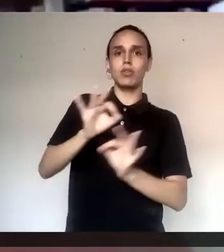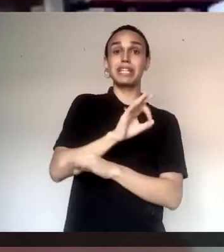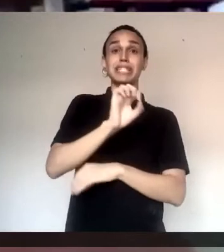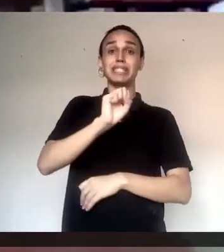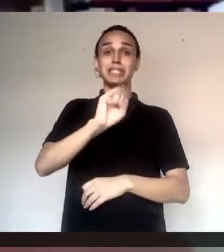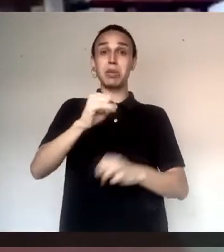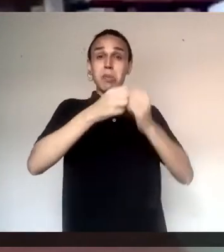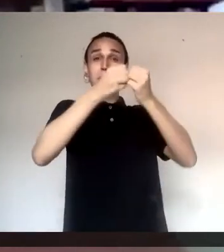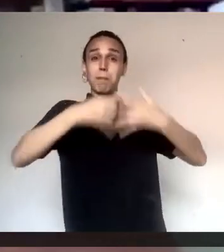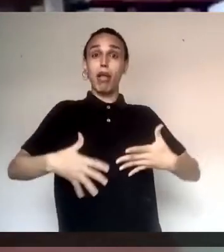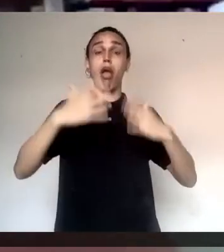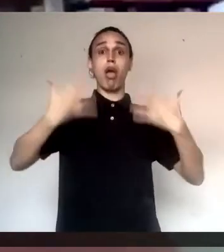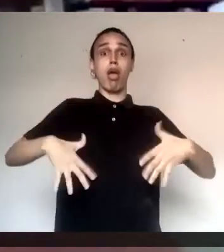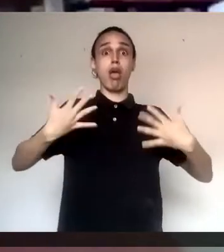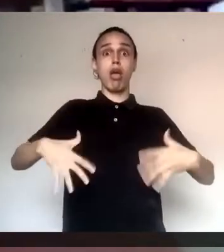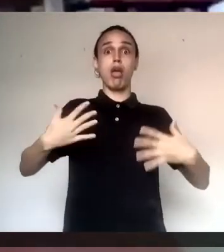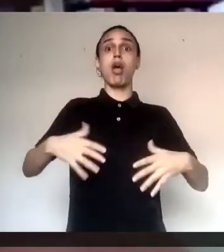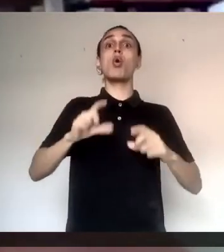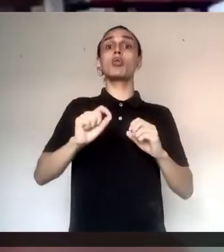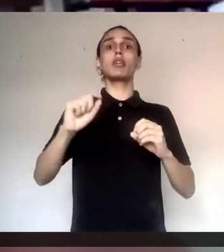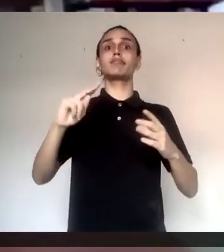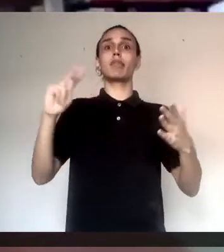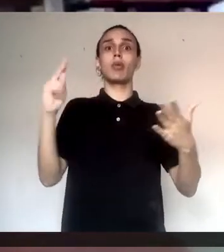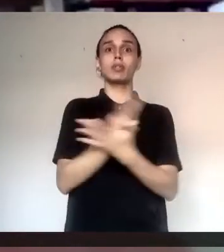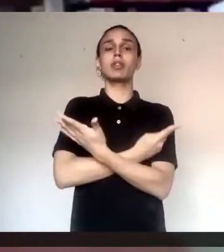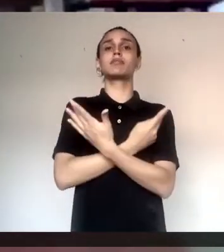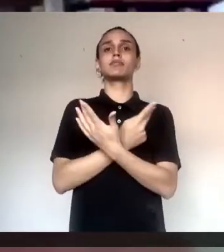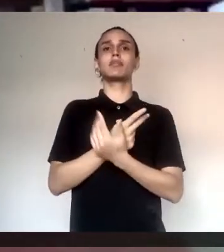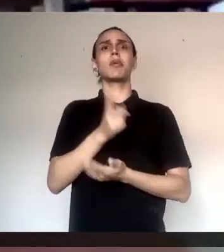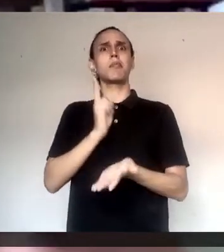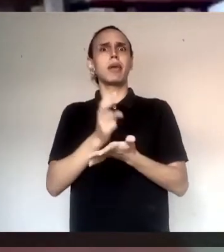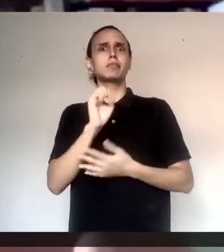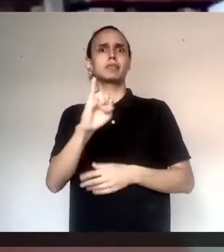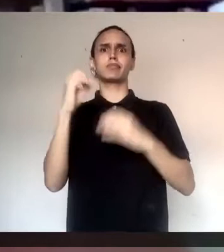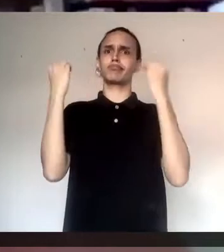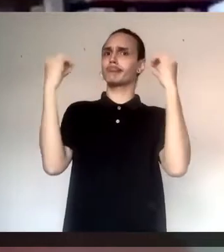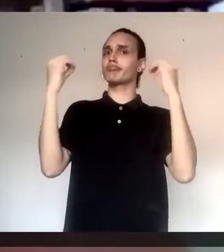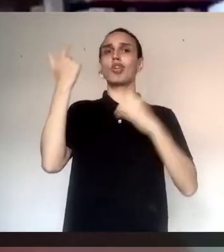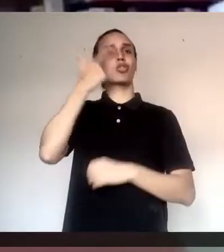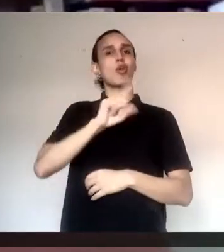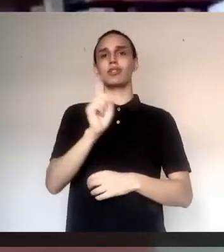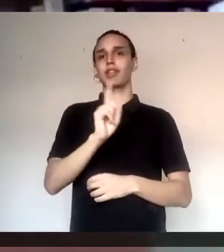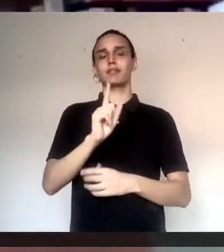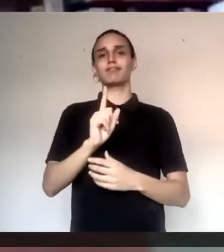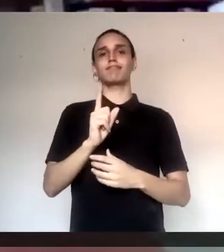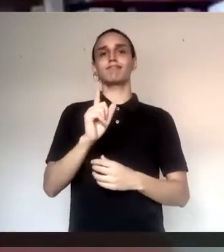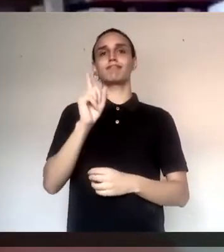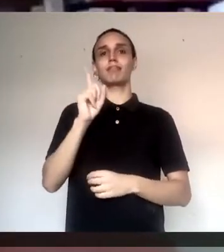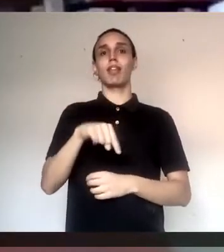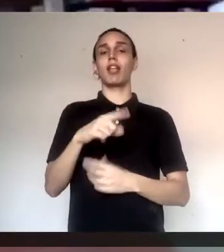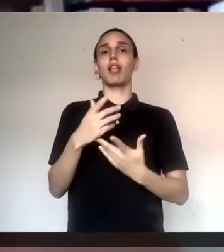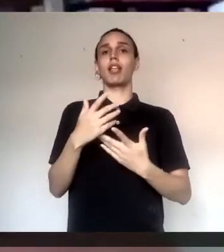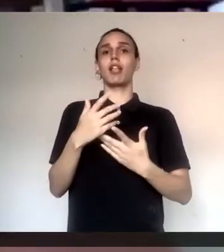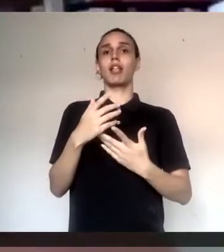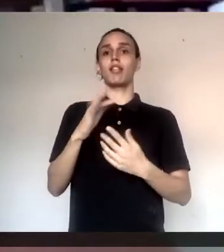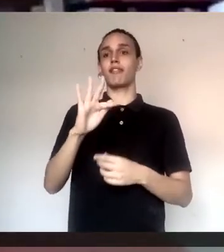você tem uma lesão tão grave que acaba com aquele núcleo, aquela célula. E a partir daí, mesmo que você dê exercício, aquilo lá não é mais